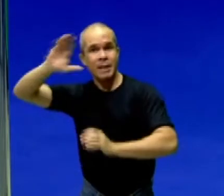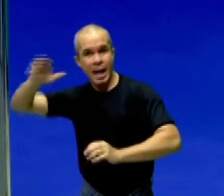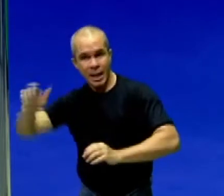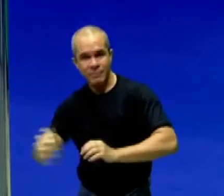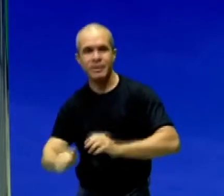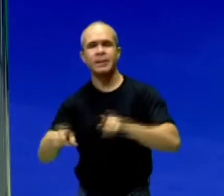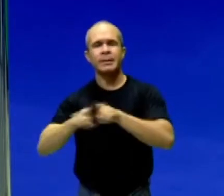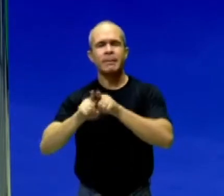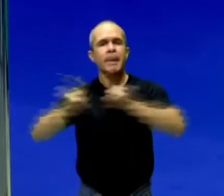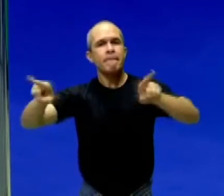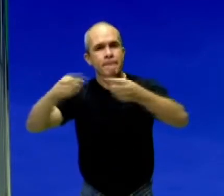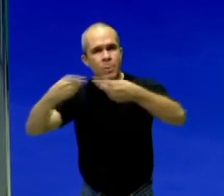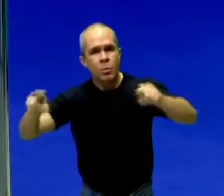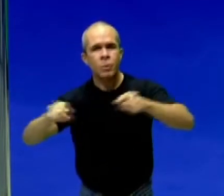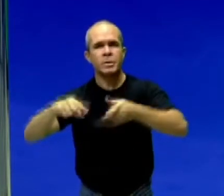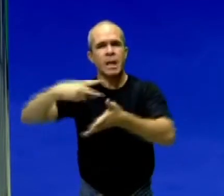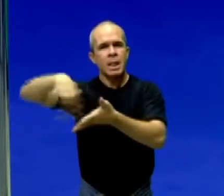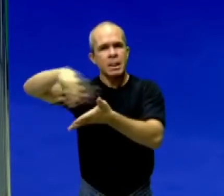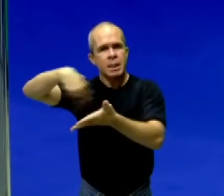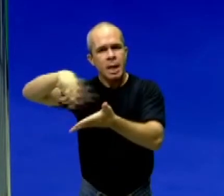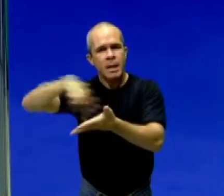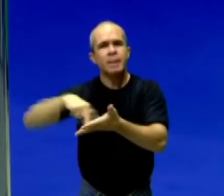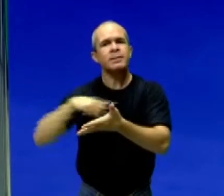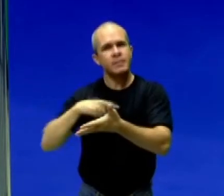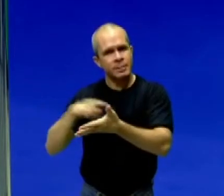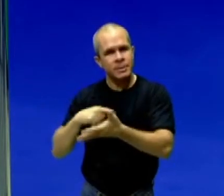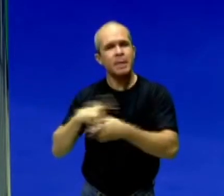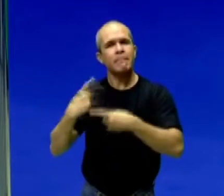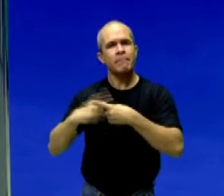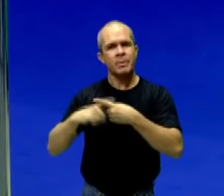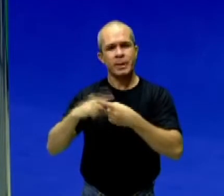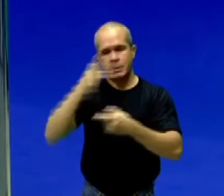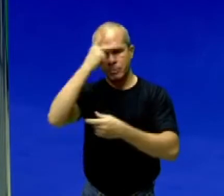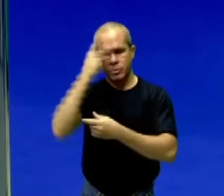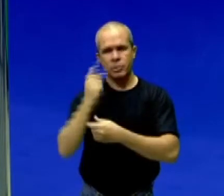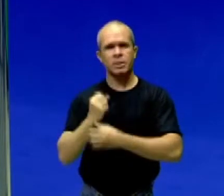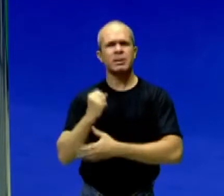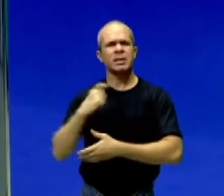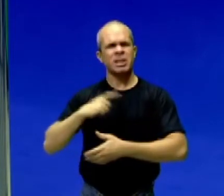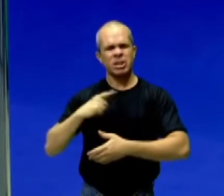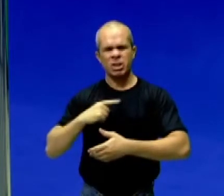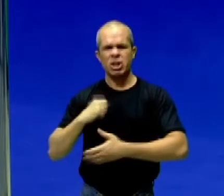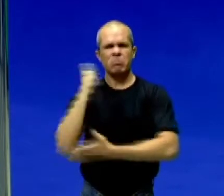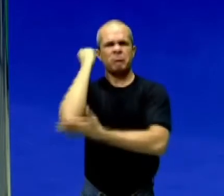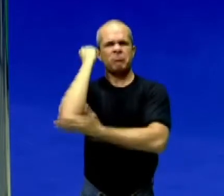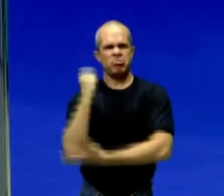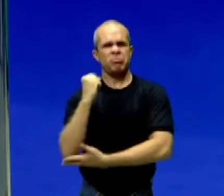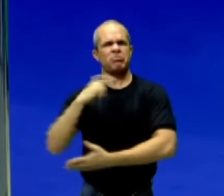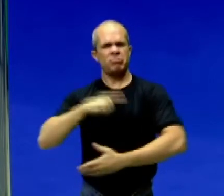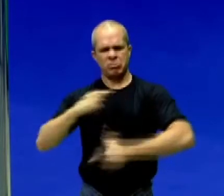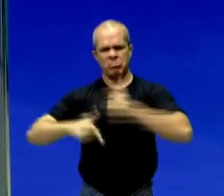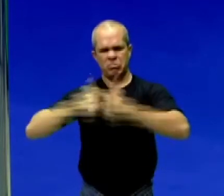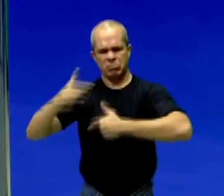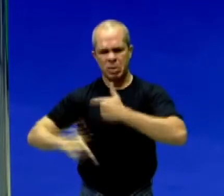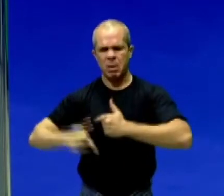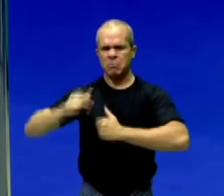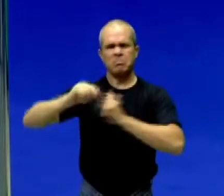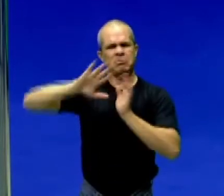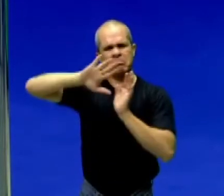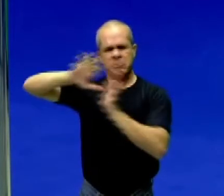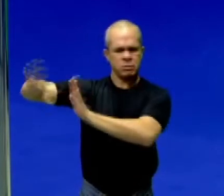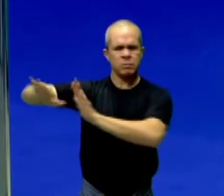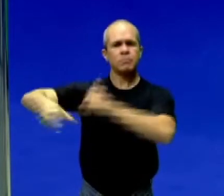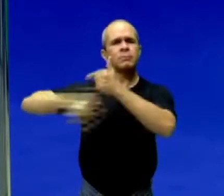cultura de música, de danças, que vieram dessa resistência dos negros aqui escravizados e africanos.